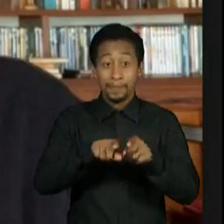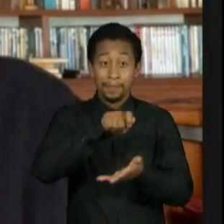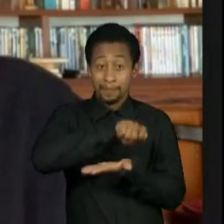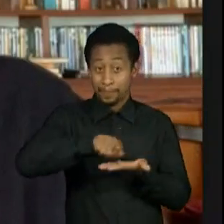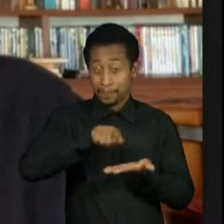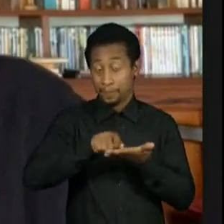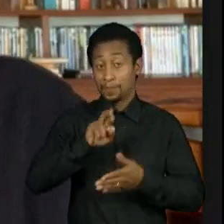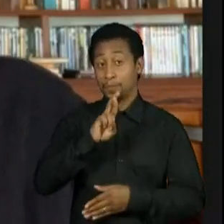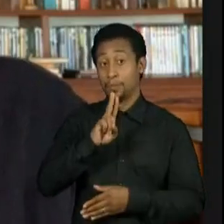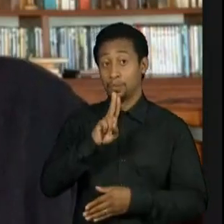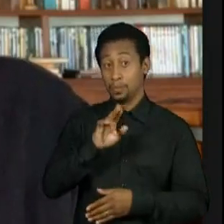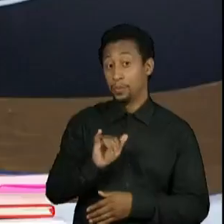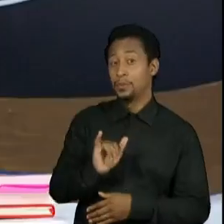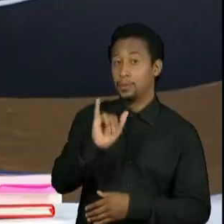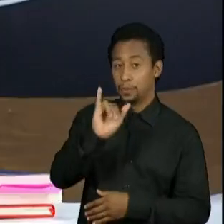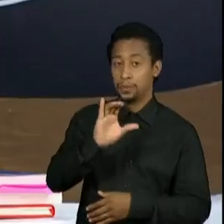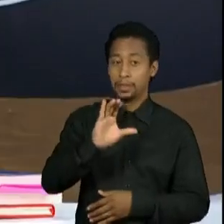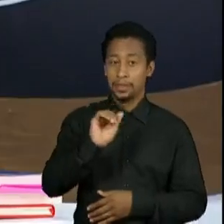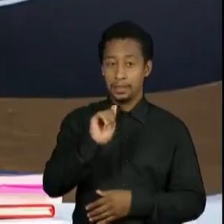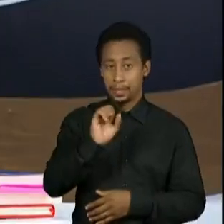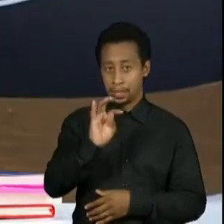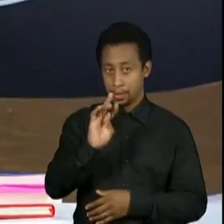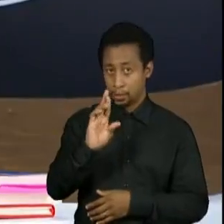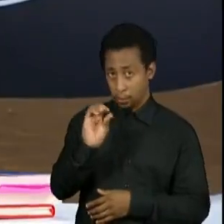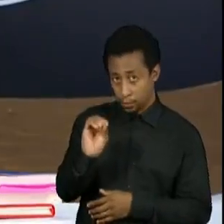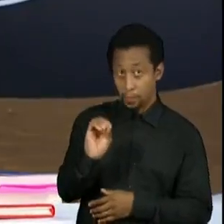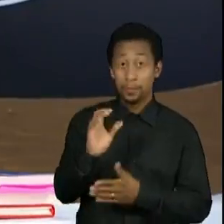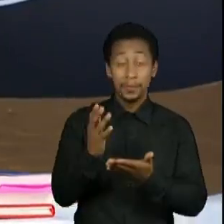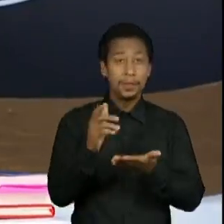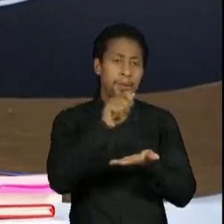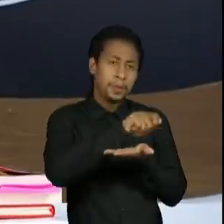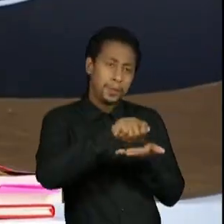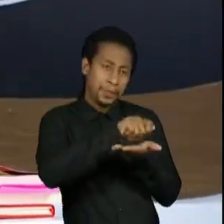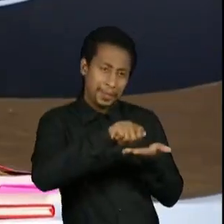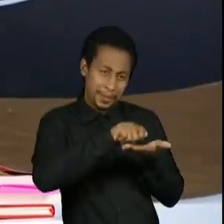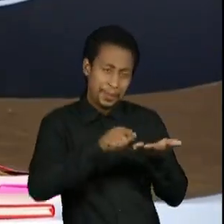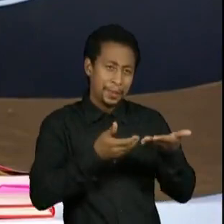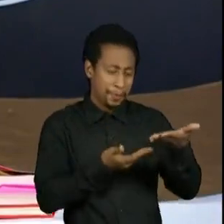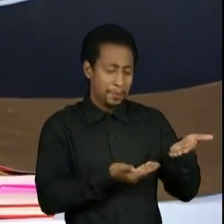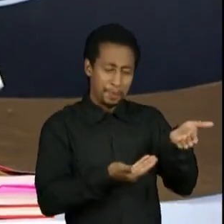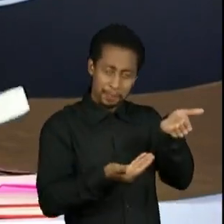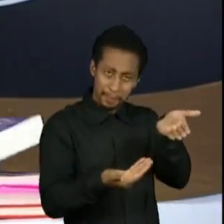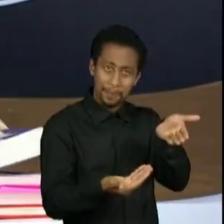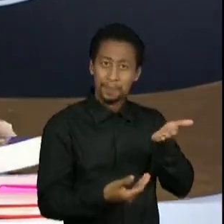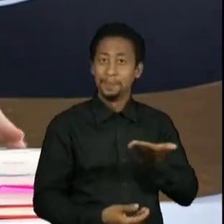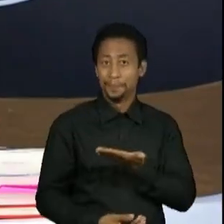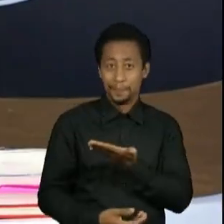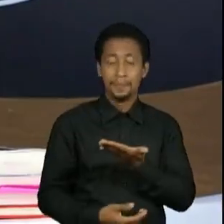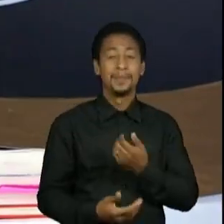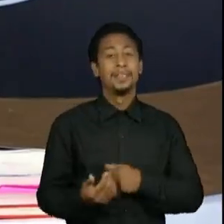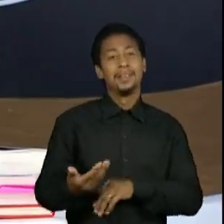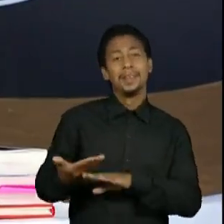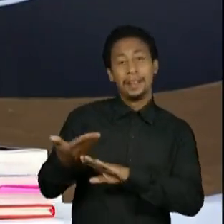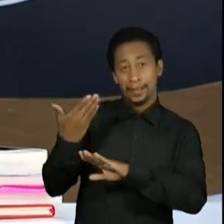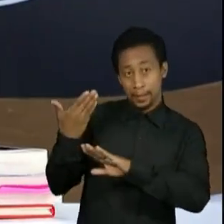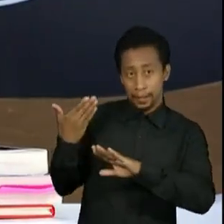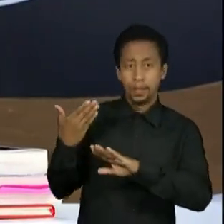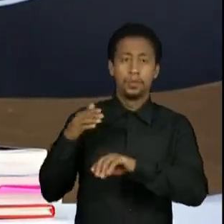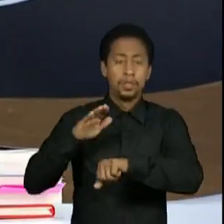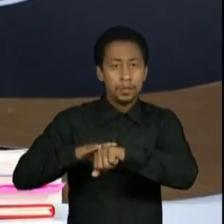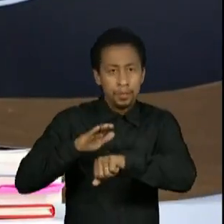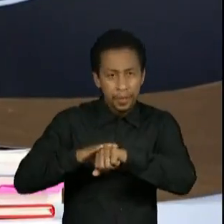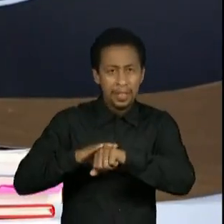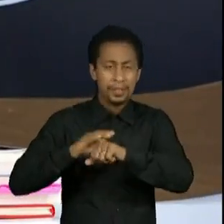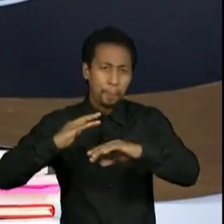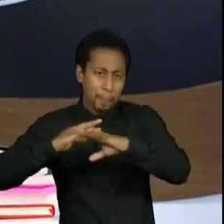Eu queria retomar de onde o Raul deixou. No seu livro, na antologia que você faz depois do Metrópole a Benamar, resgatando